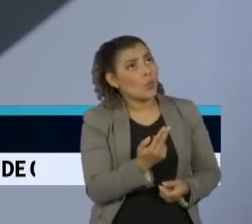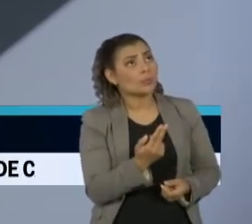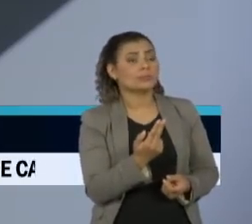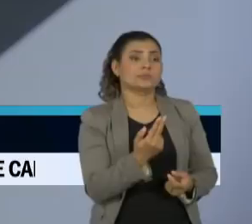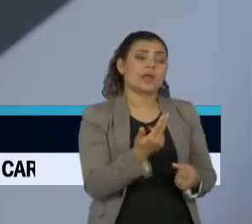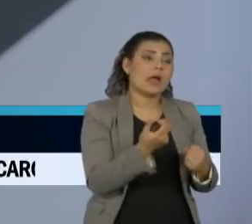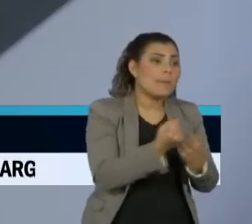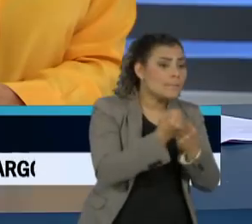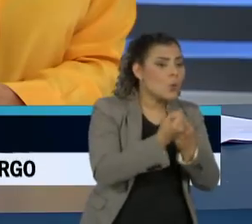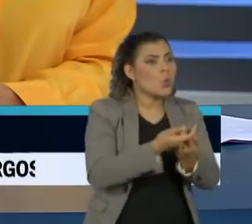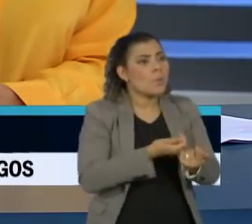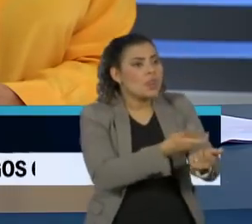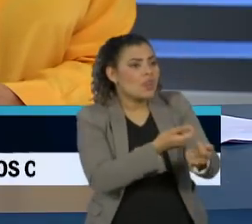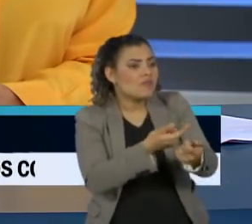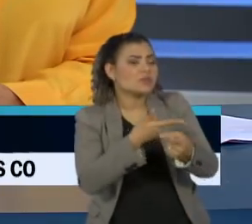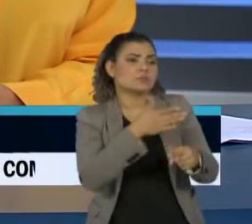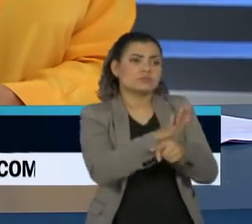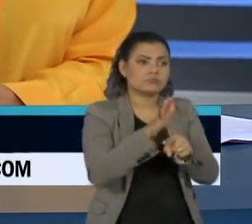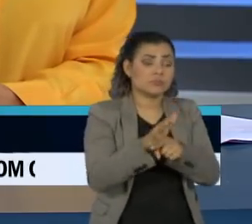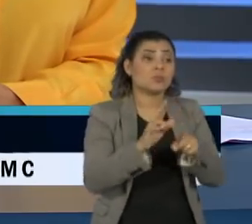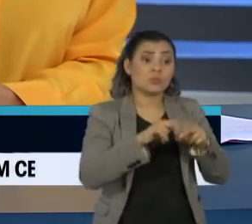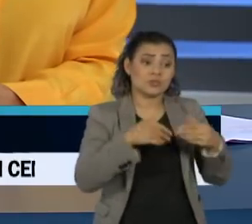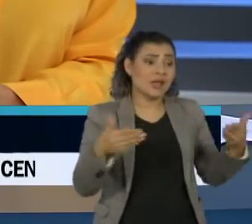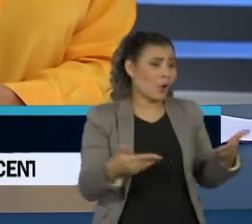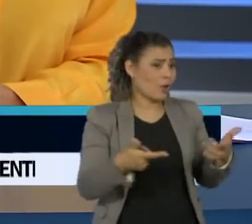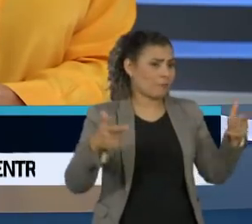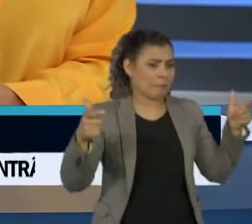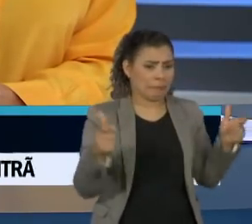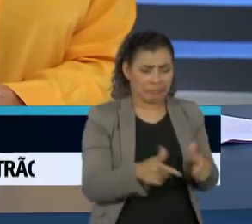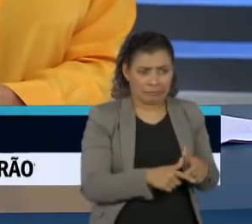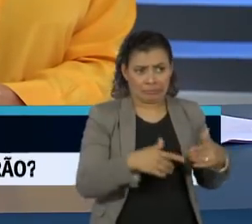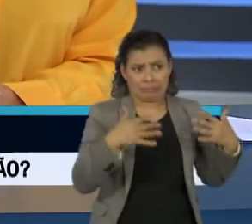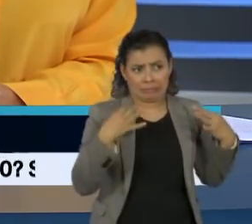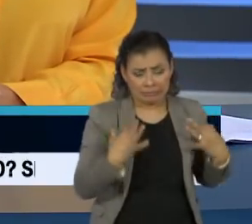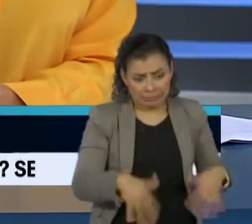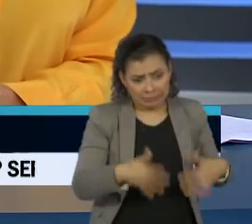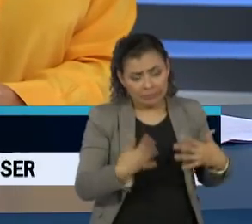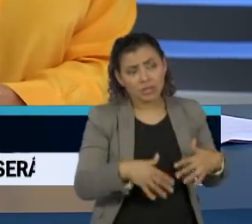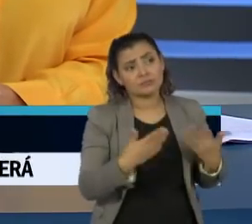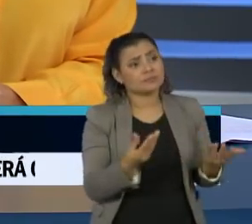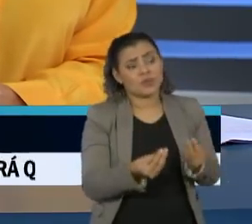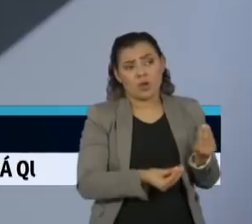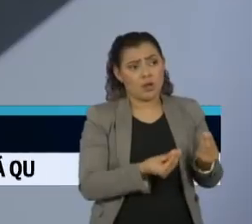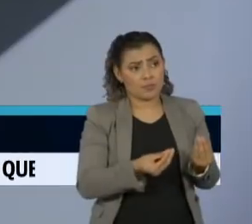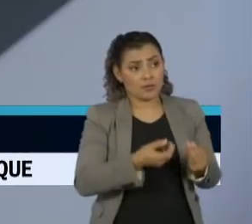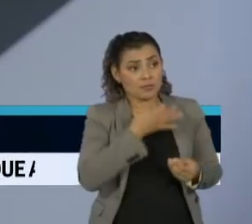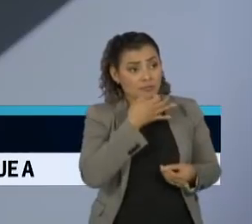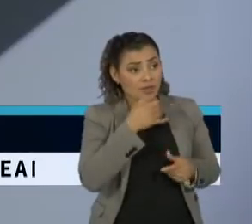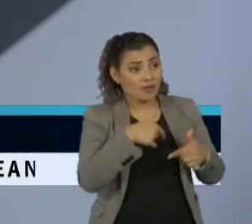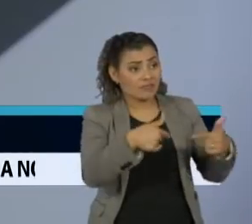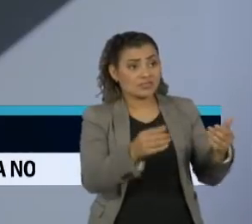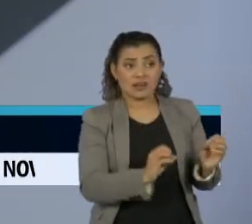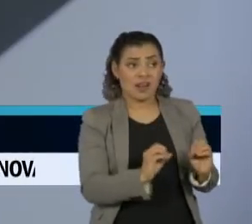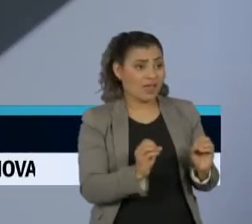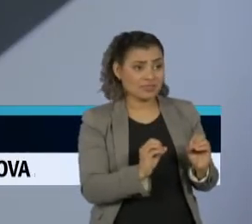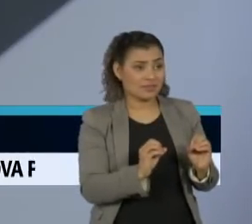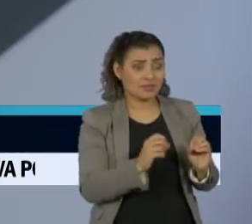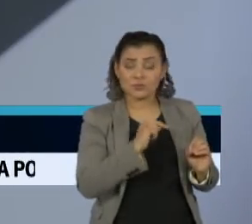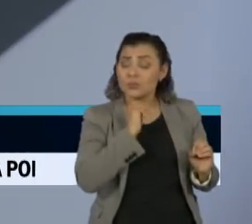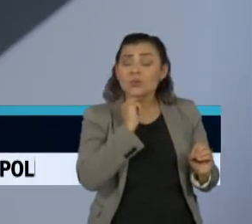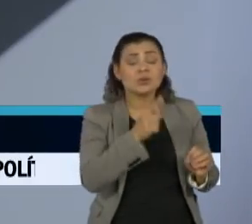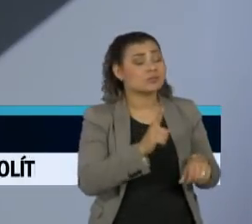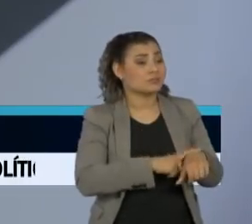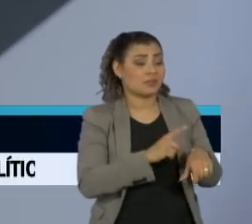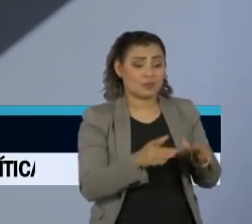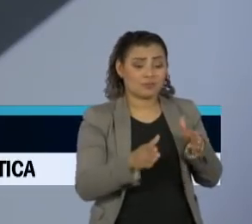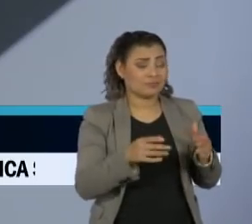auxílios que existem. Então, acho que agora reduz ainda mais a possibilidade de isso ocorrer. Ela não conseguiu fazer absolutamente nada no tempo que